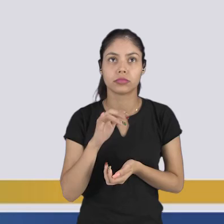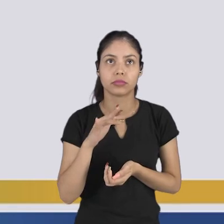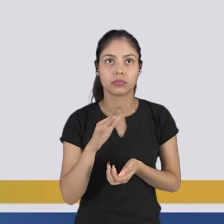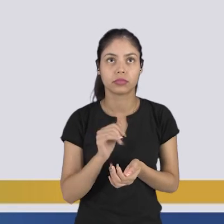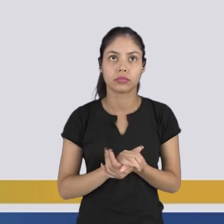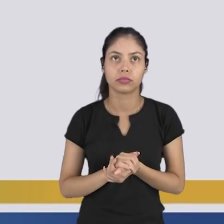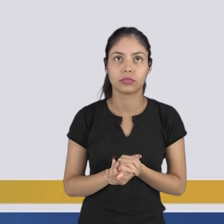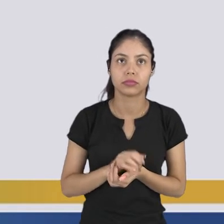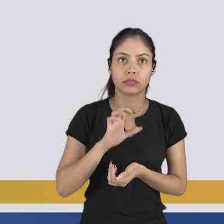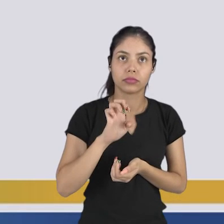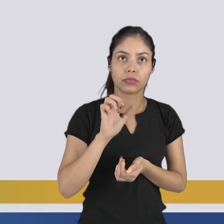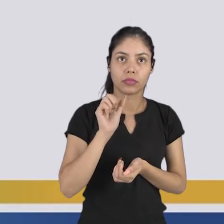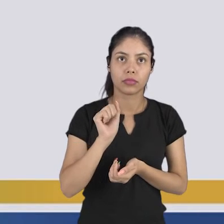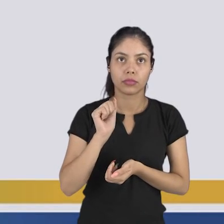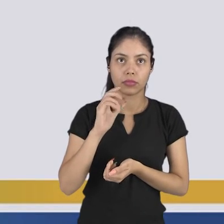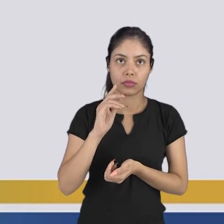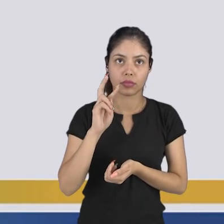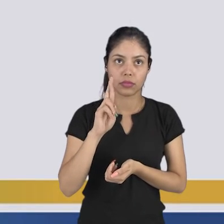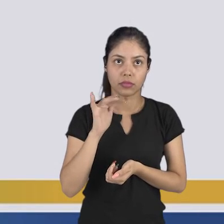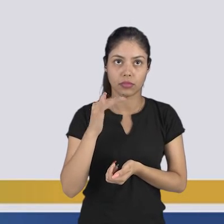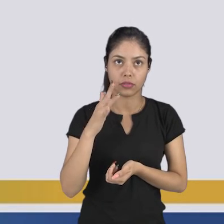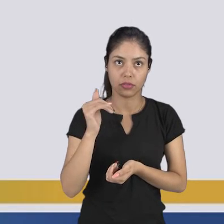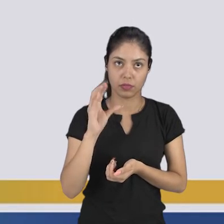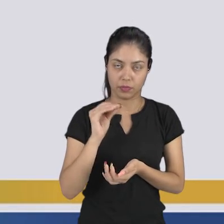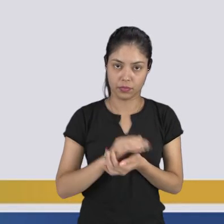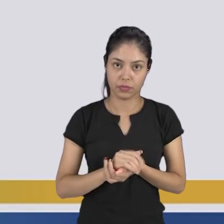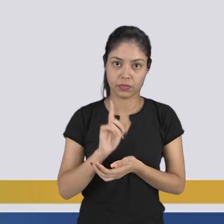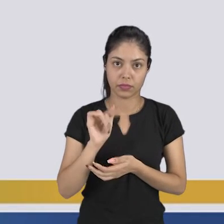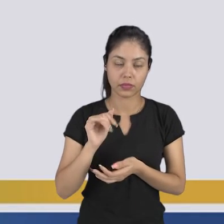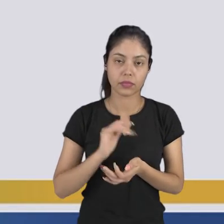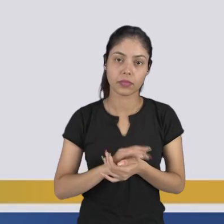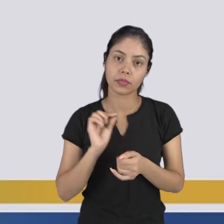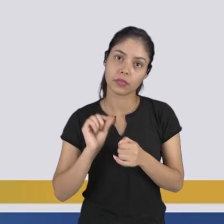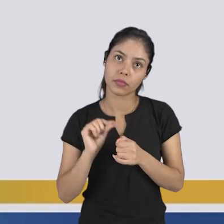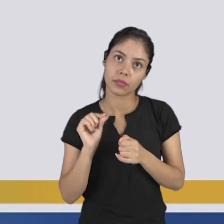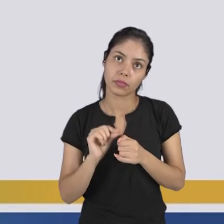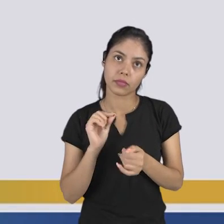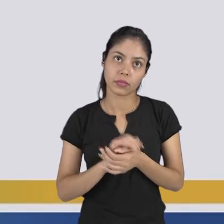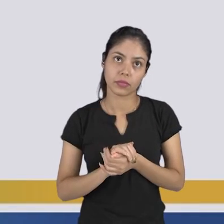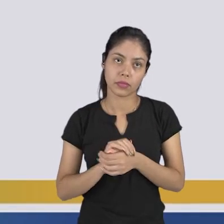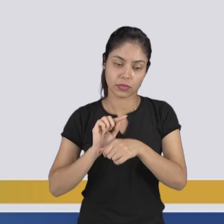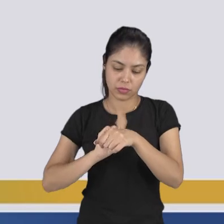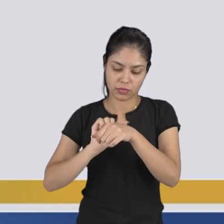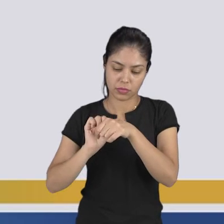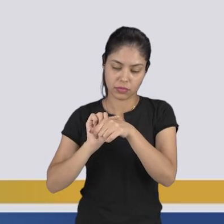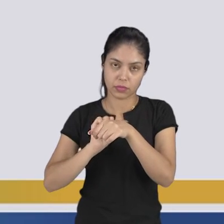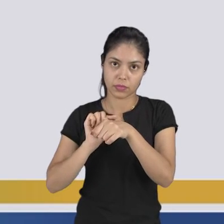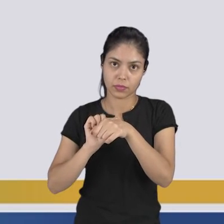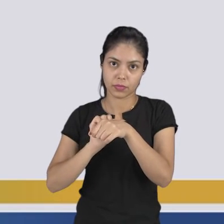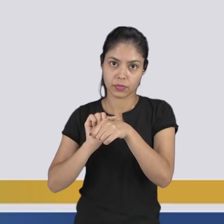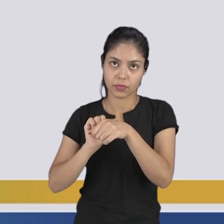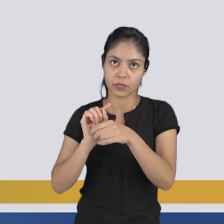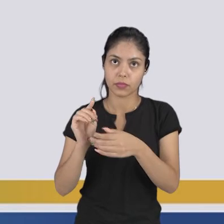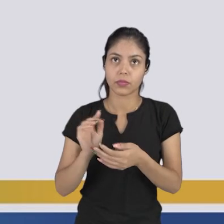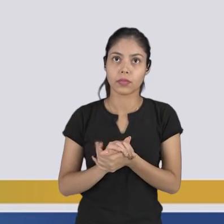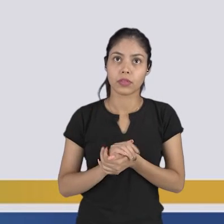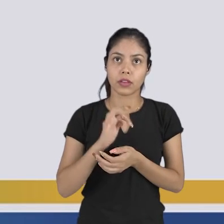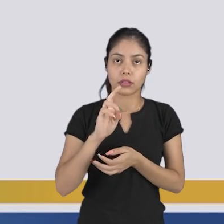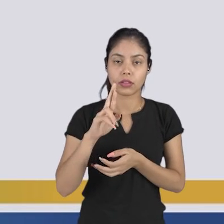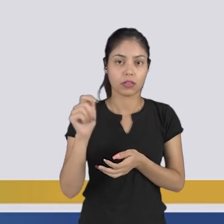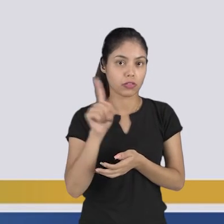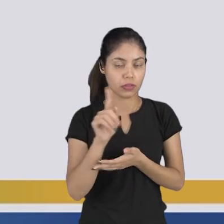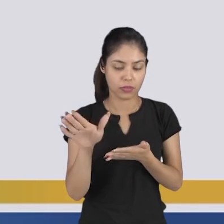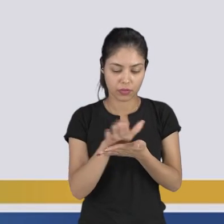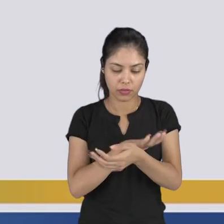escarificações. Gente, a escarificação, ela faz um relevo na pele. A tatuagem não. Se você